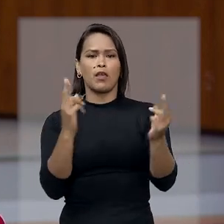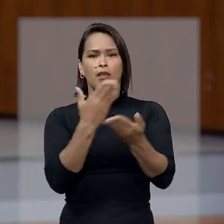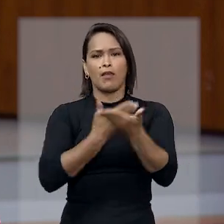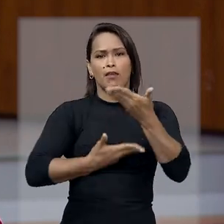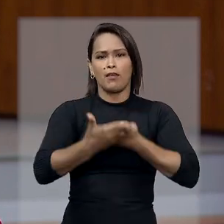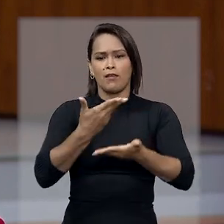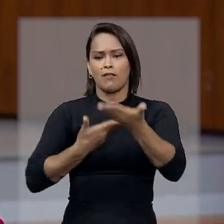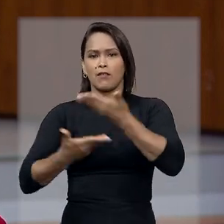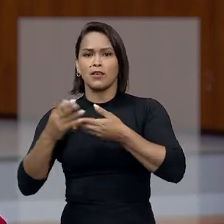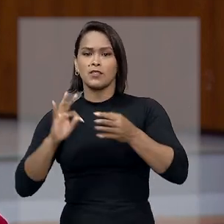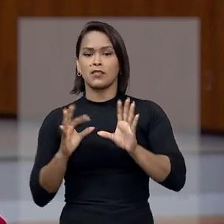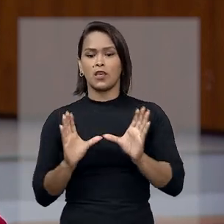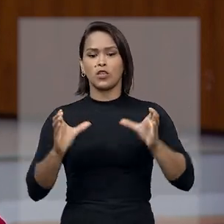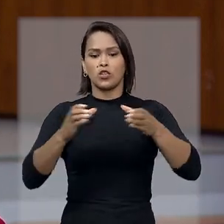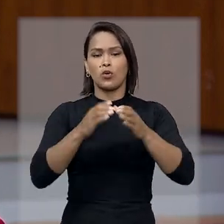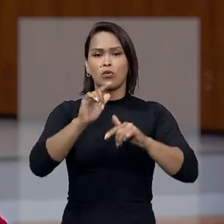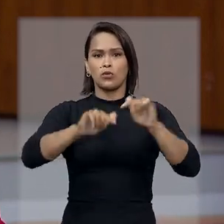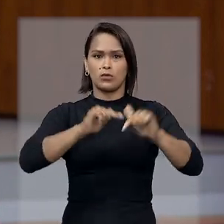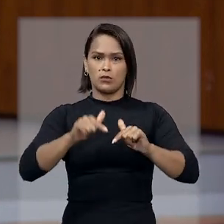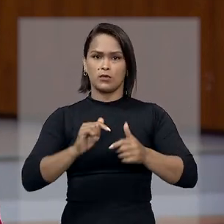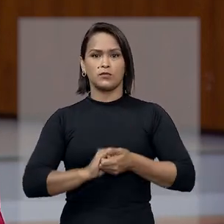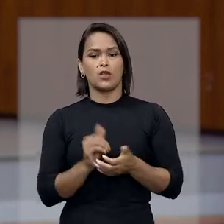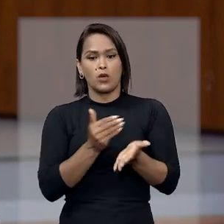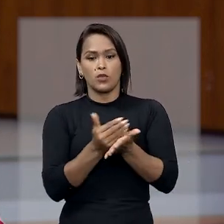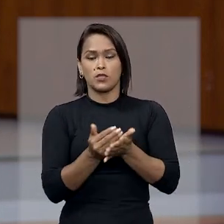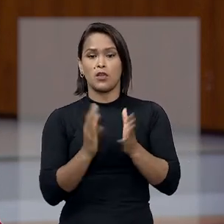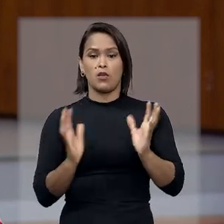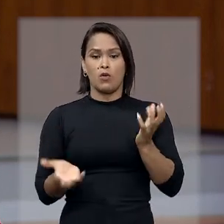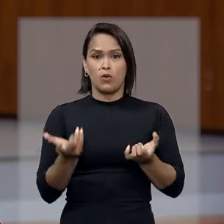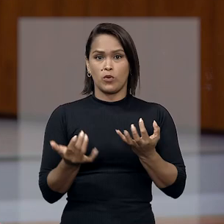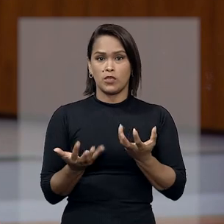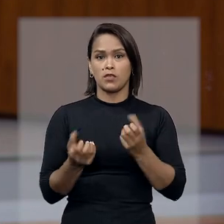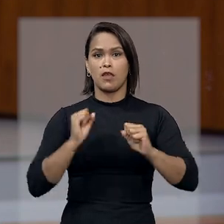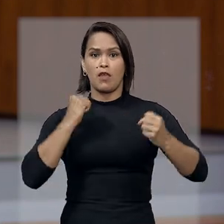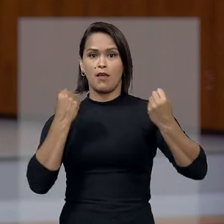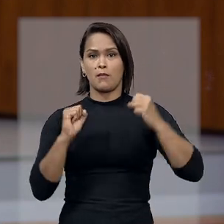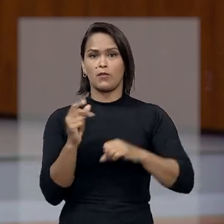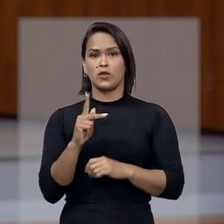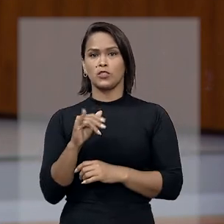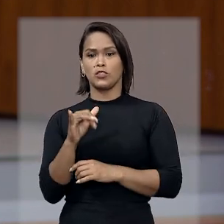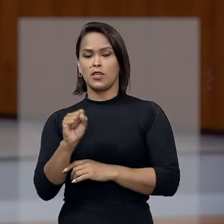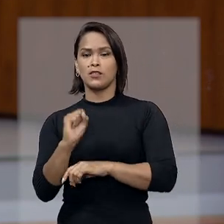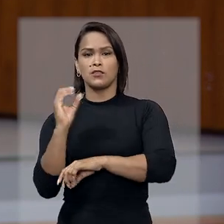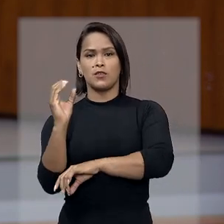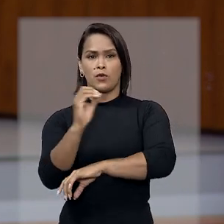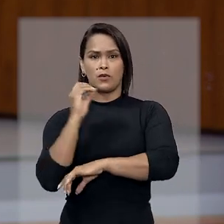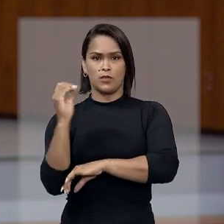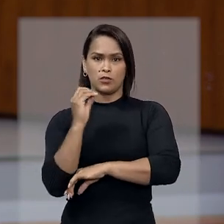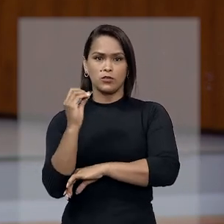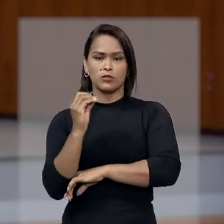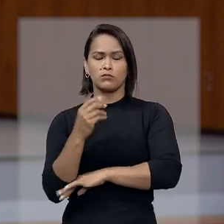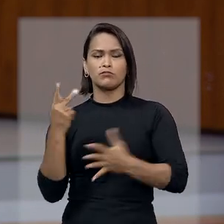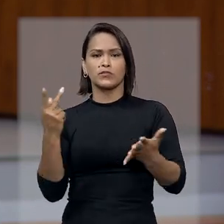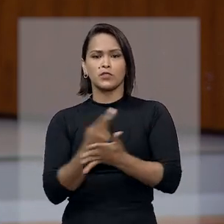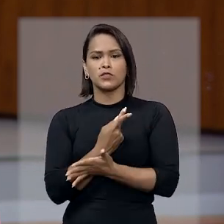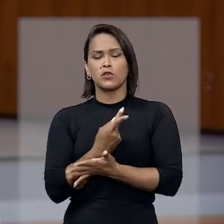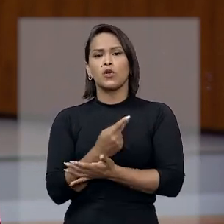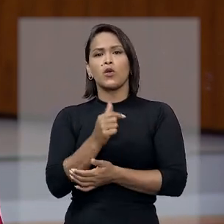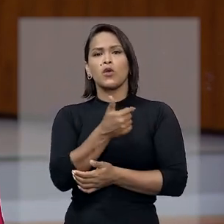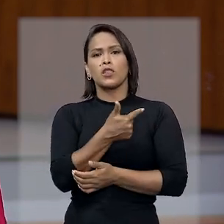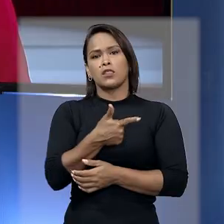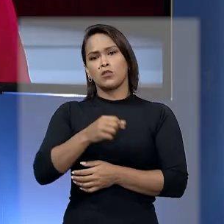revezar na área de trabalho. O incêndio da Boate Kiss, em Santa Maria, no Rio Grande do Sul, ocorreu em